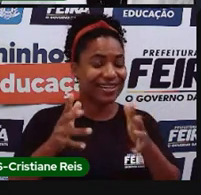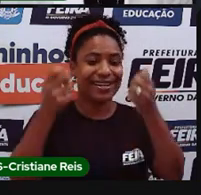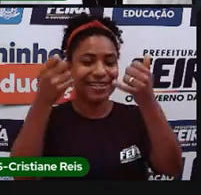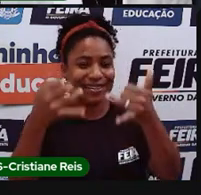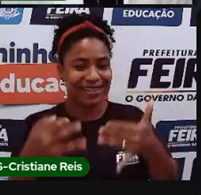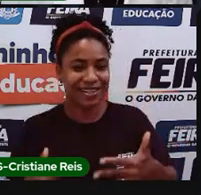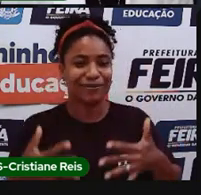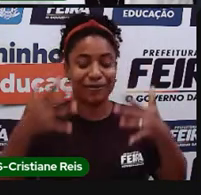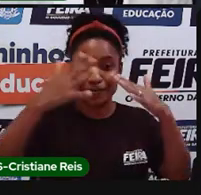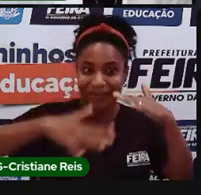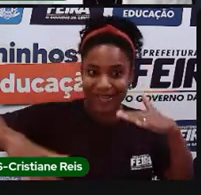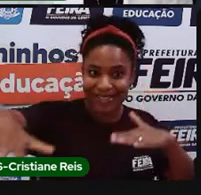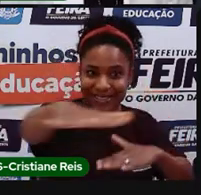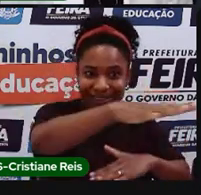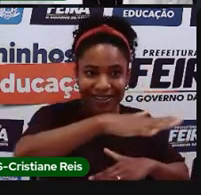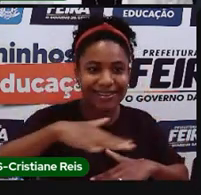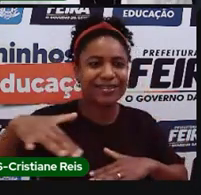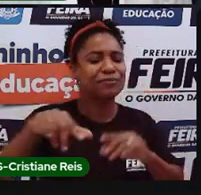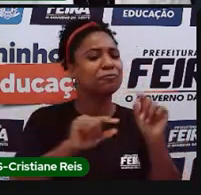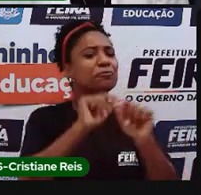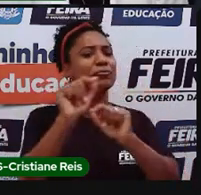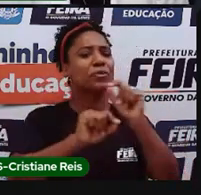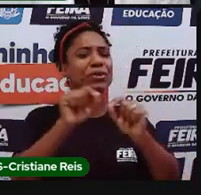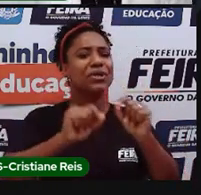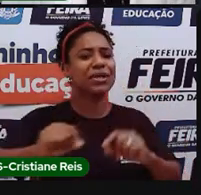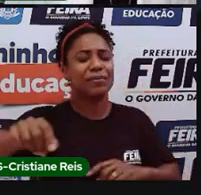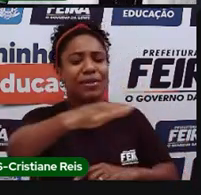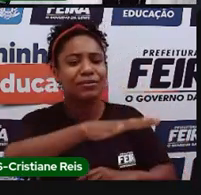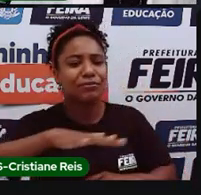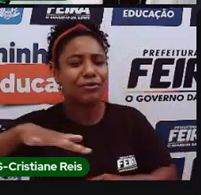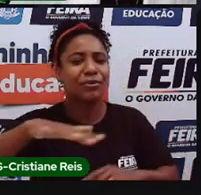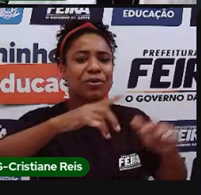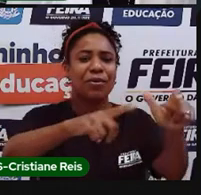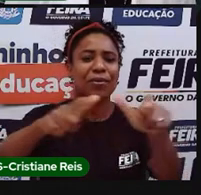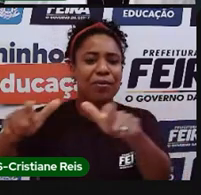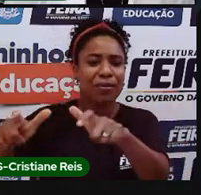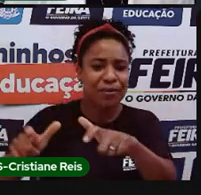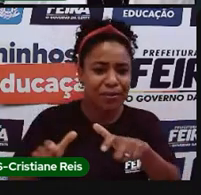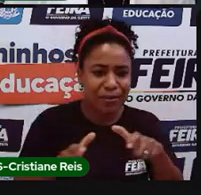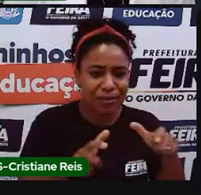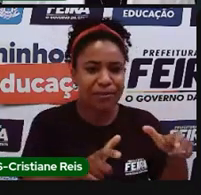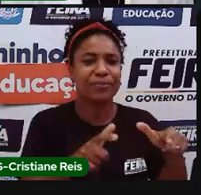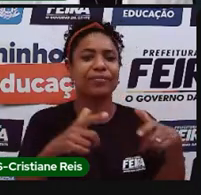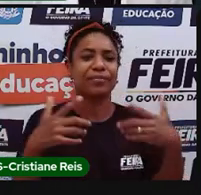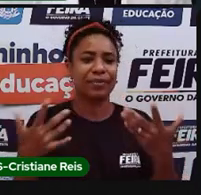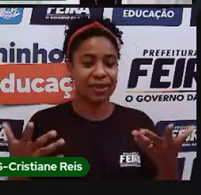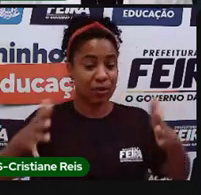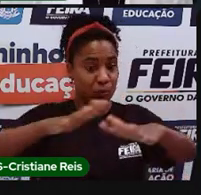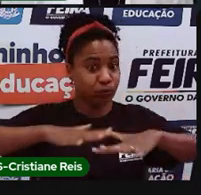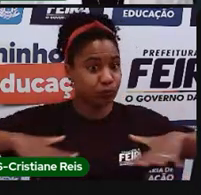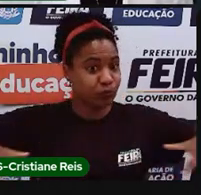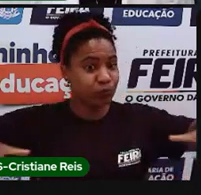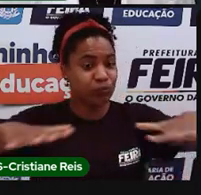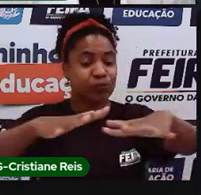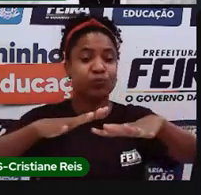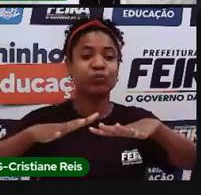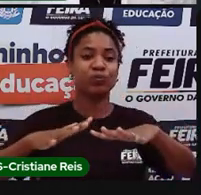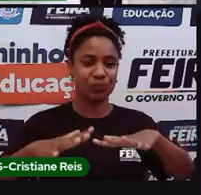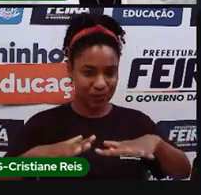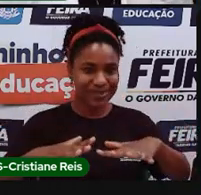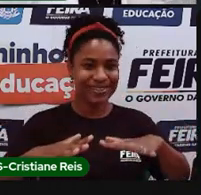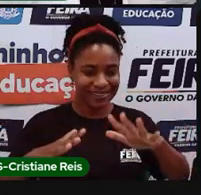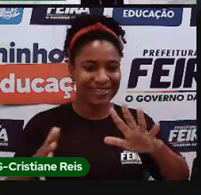paisagem, do conceito de paisagem, do conceito de lugar, do conceito, né, de espaço geográfico,